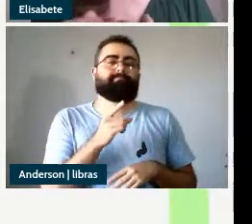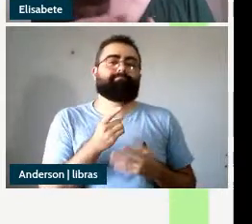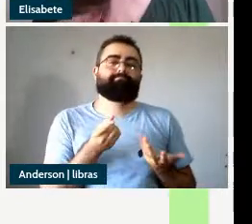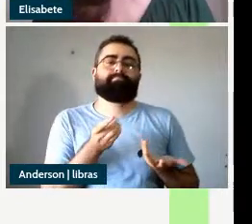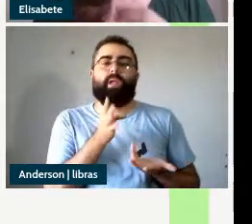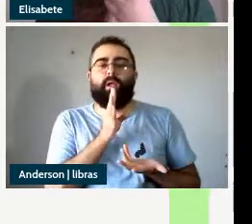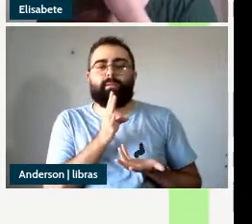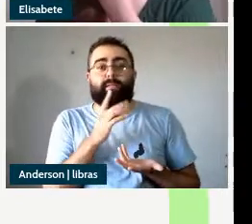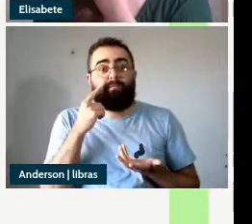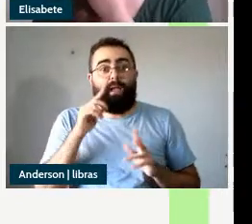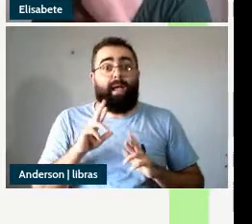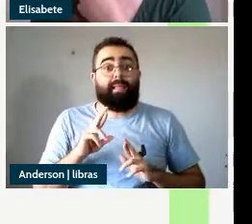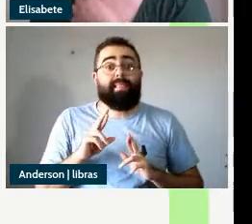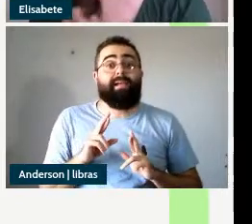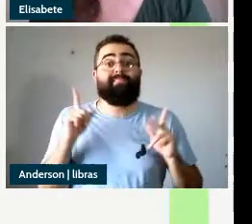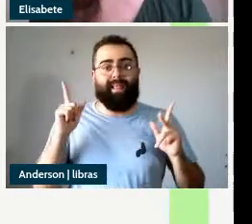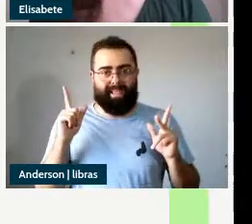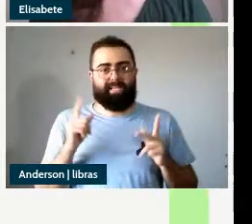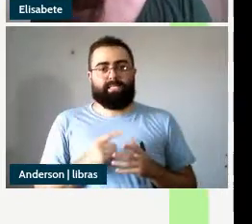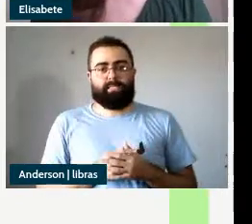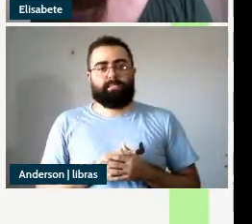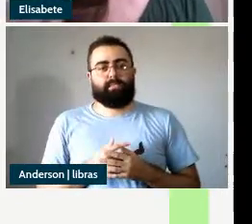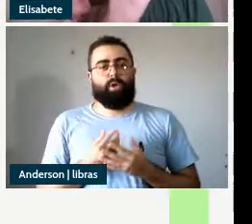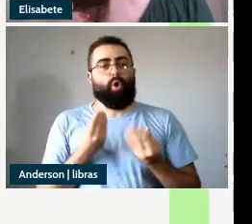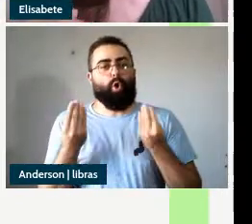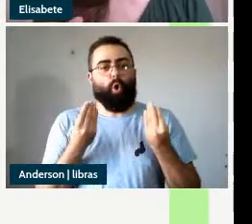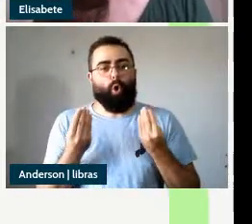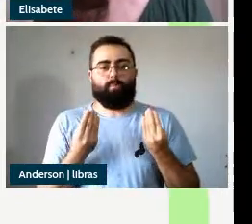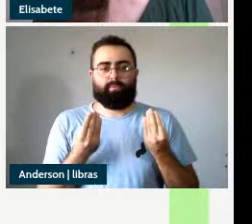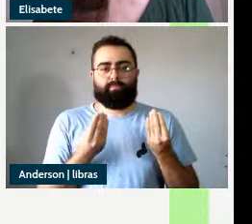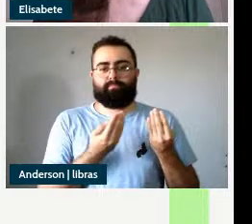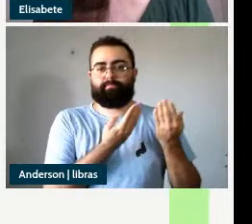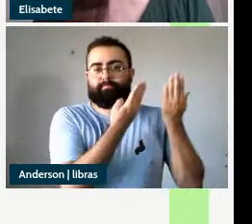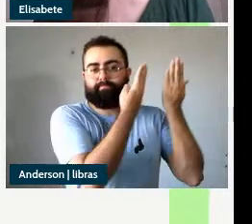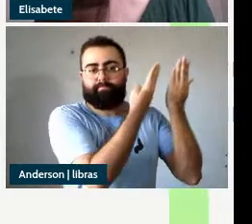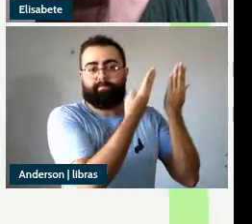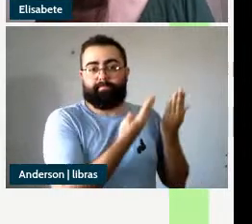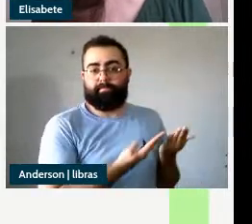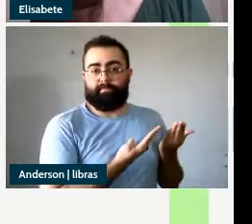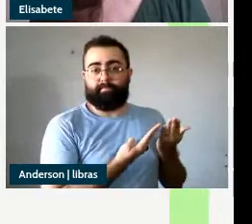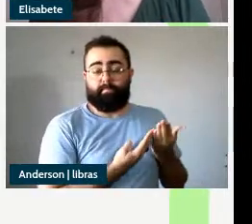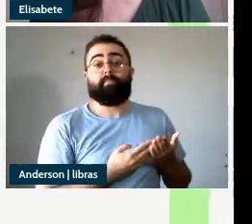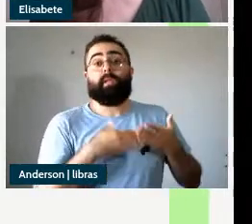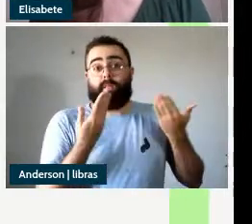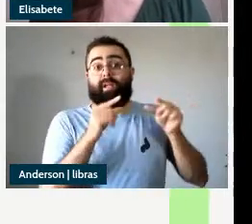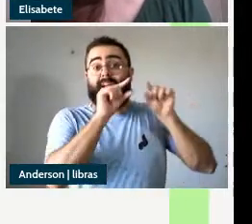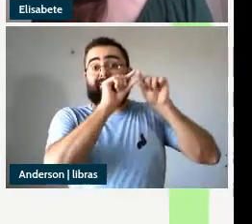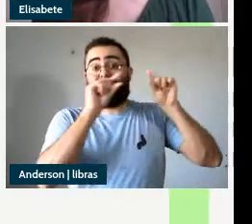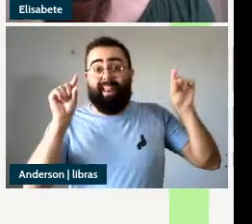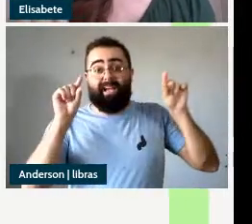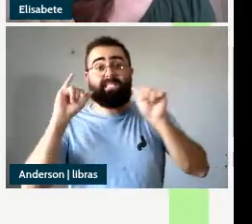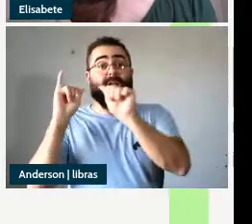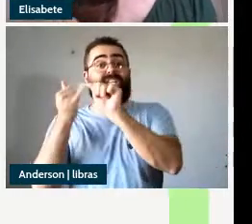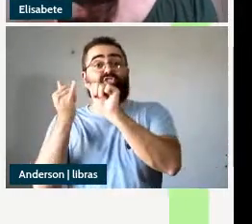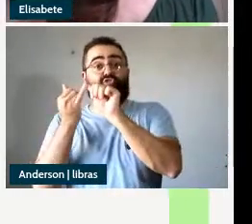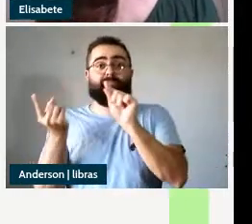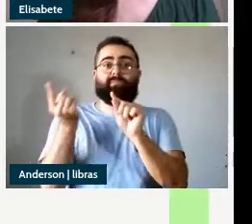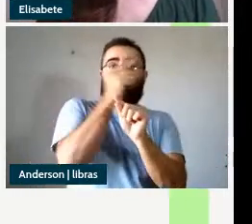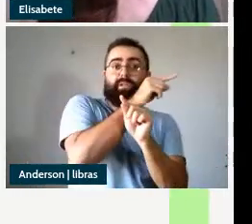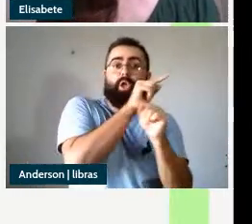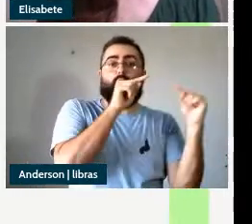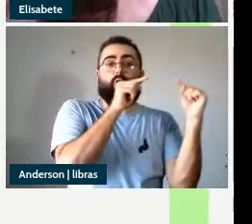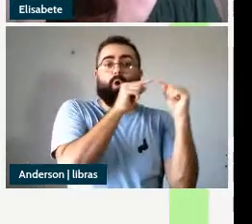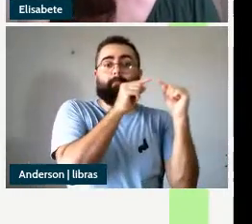diferenciar apenas diferenciar essas duas construções no caso da construção do epictivo orientado para o objeto o